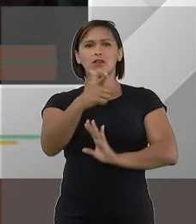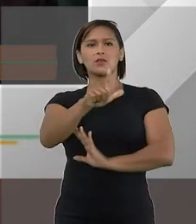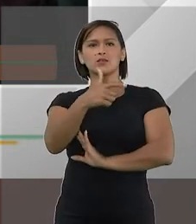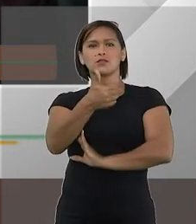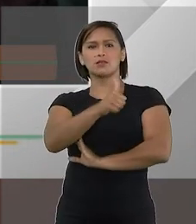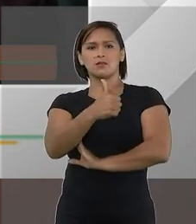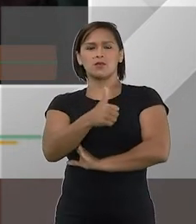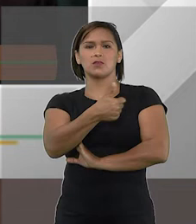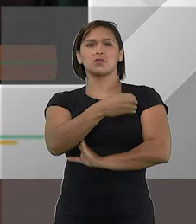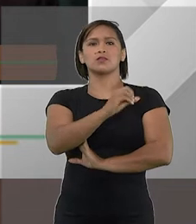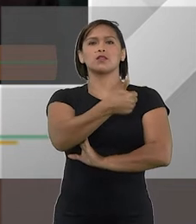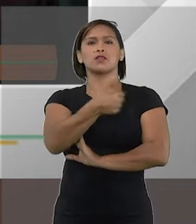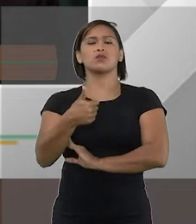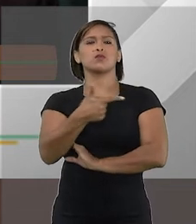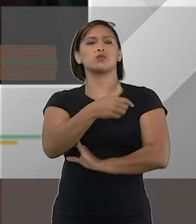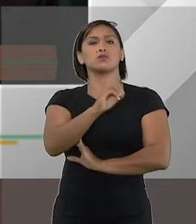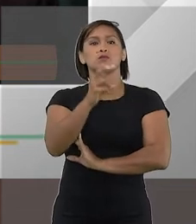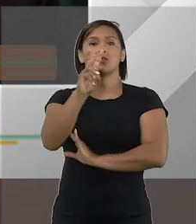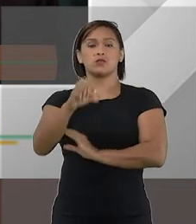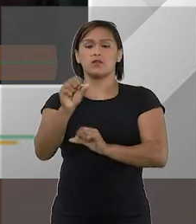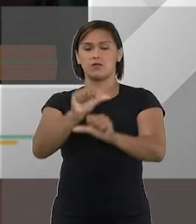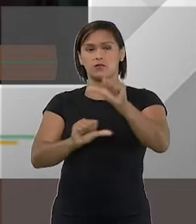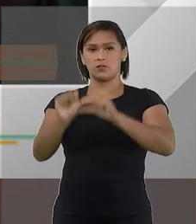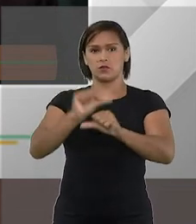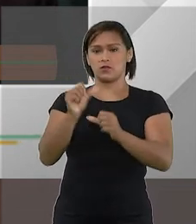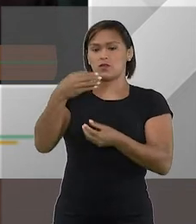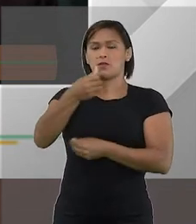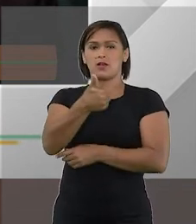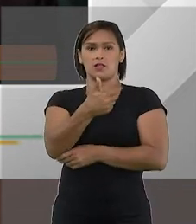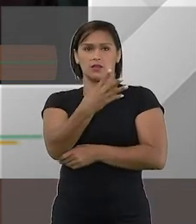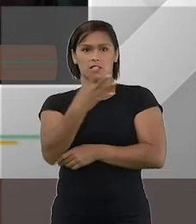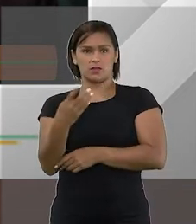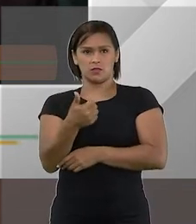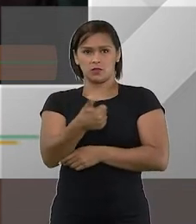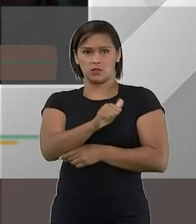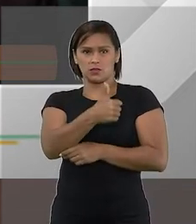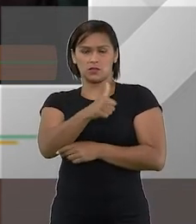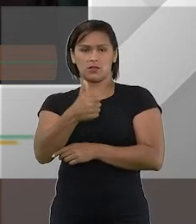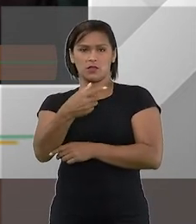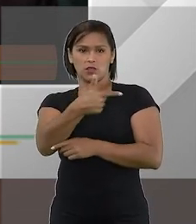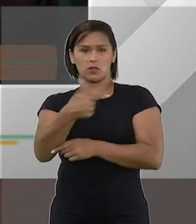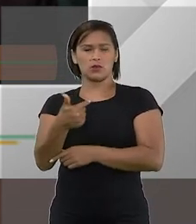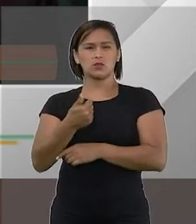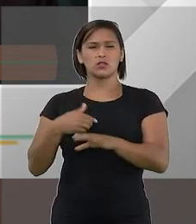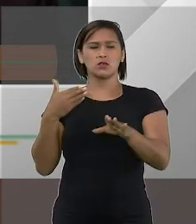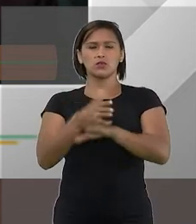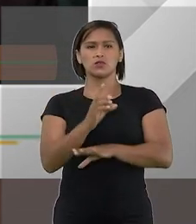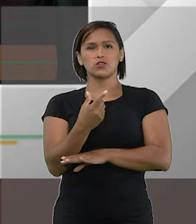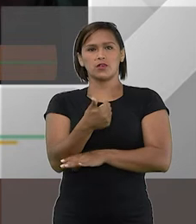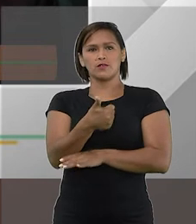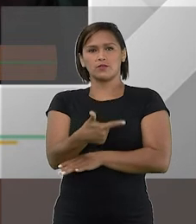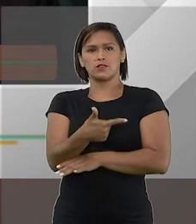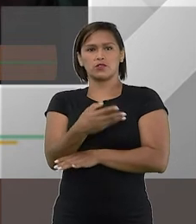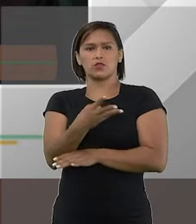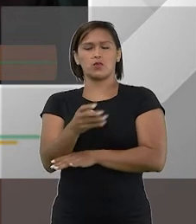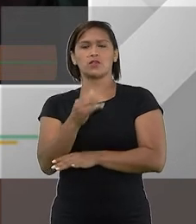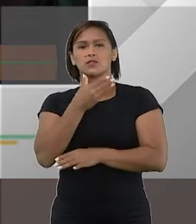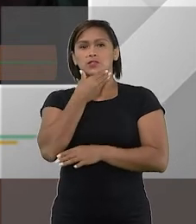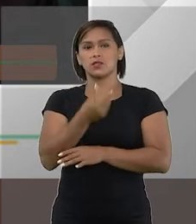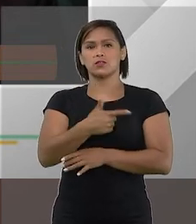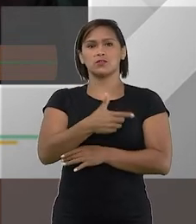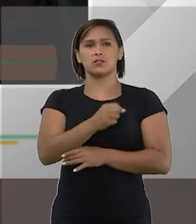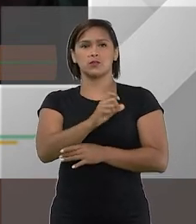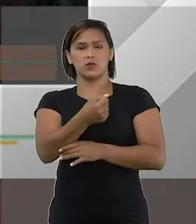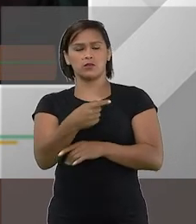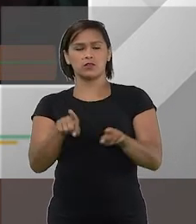11.101 de 2005, que foi modificada pela Lei 14.112, promulgada no dia 24 de dezembro de